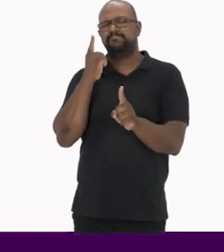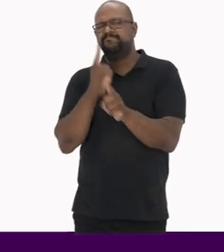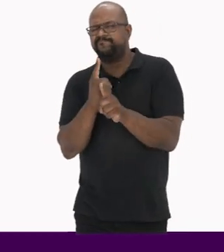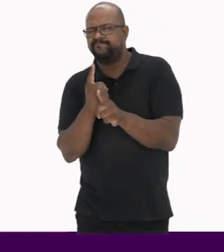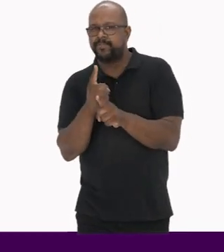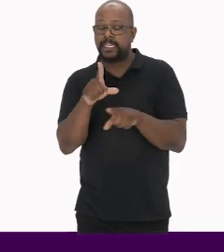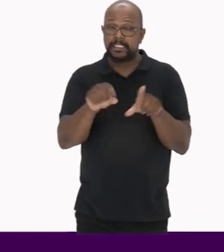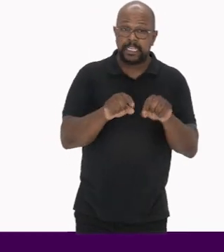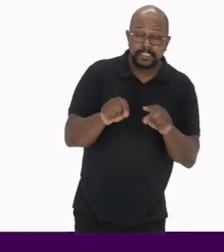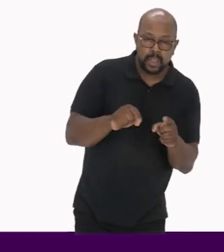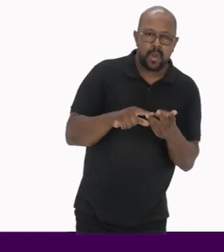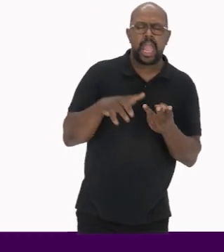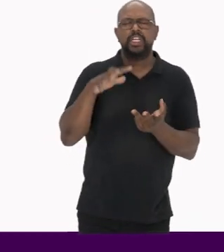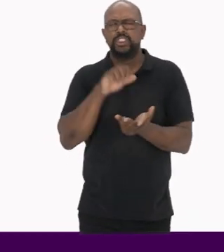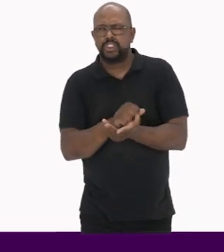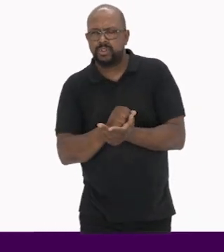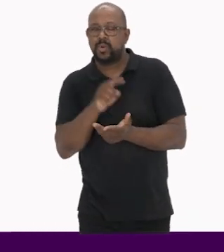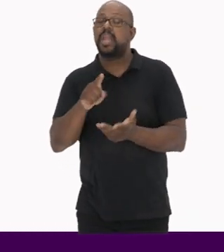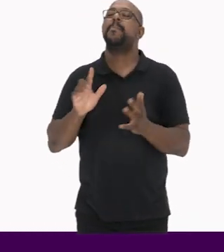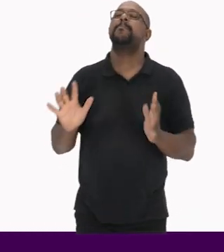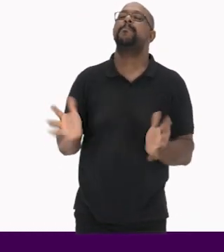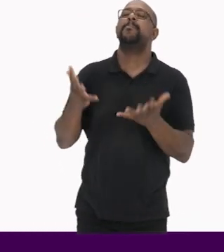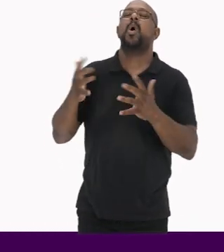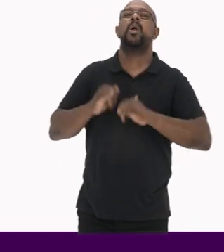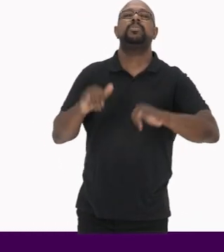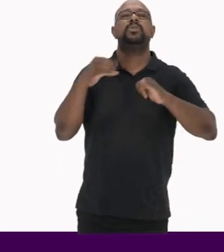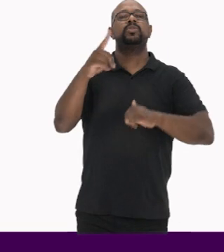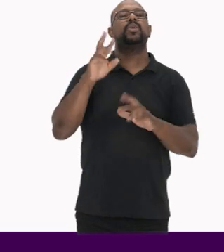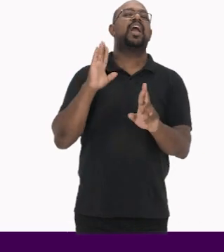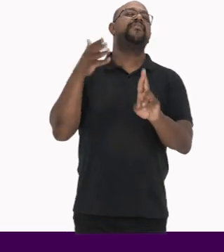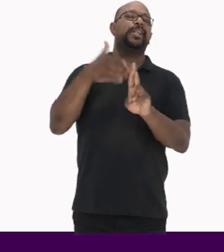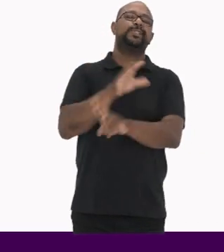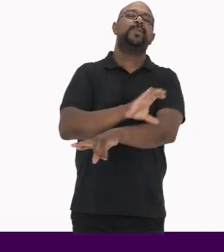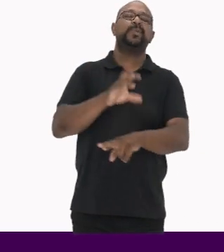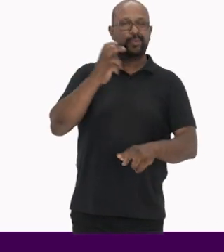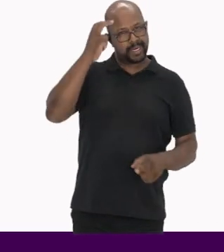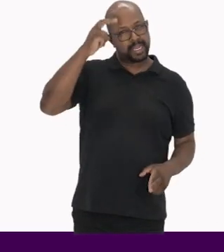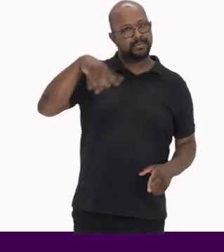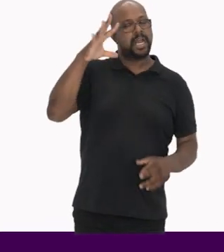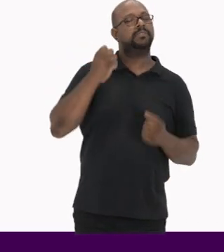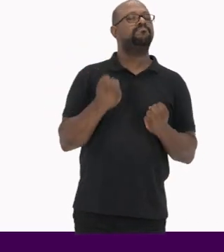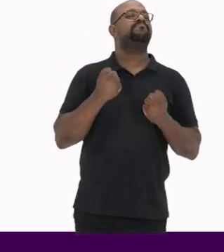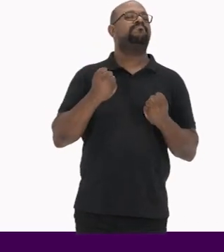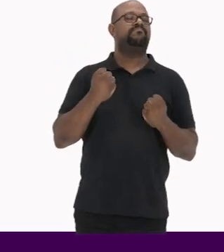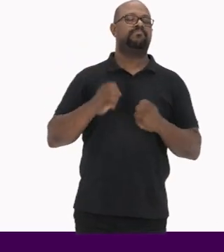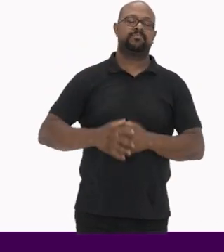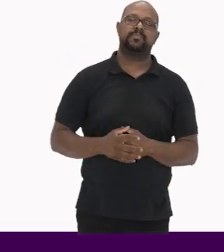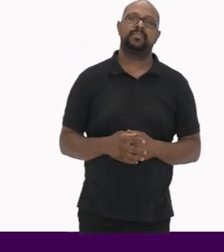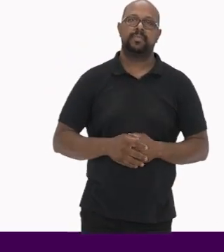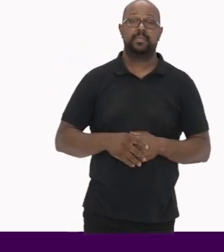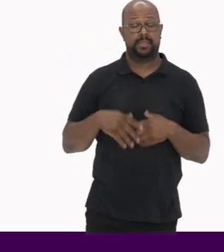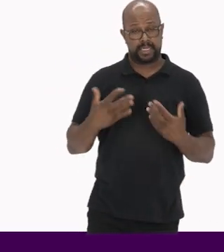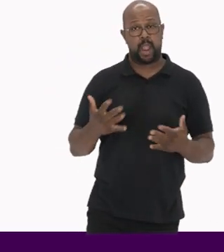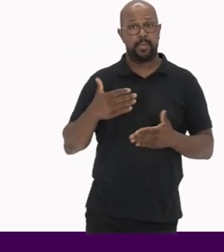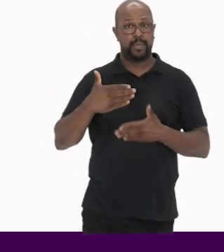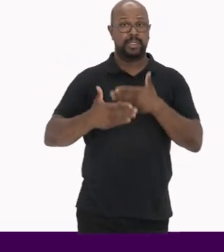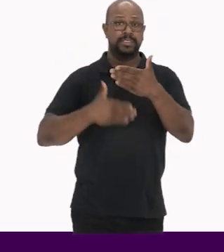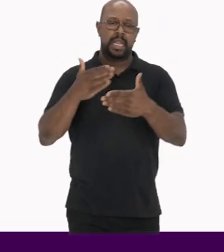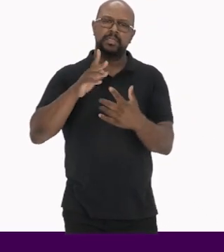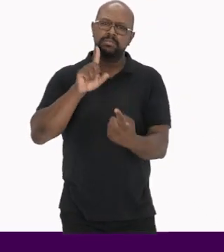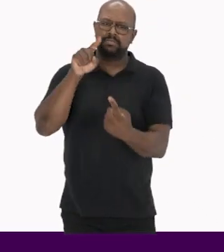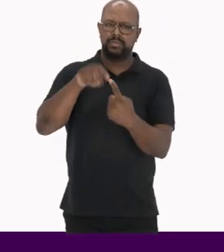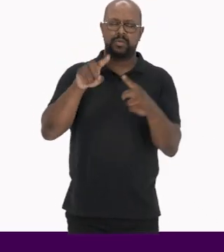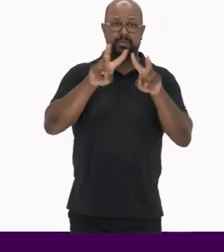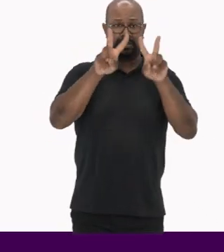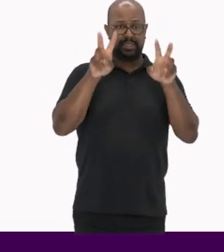identificação, seleção, registro e promoção De suas referências culturais mais significativas Tal processo